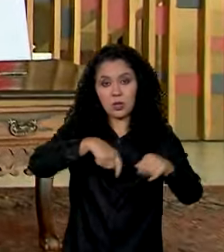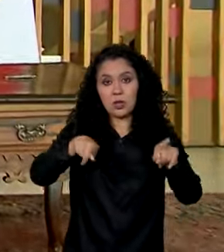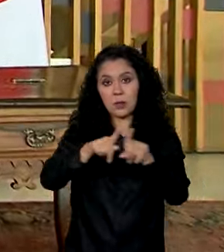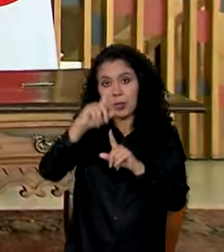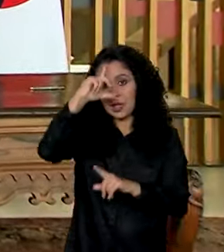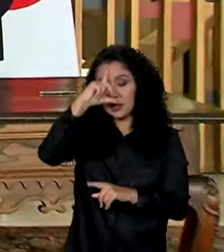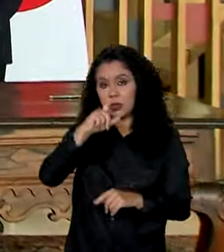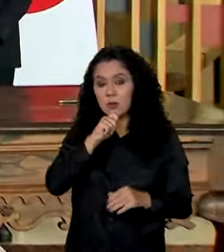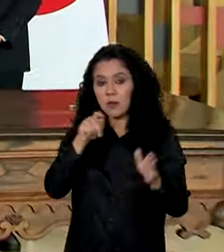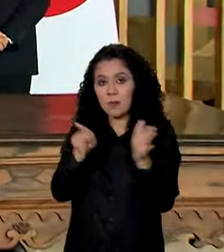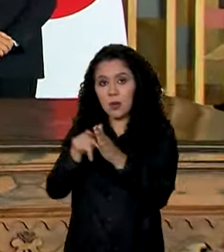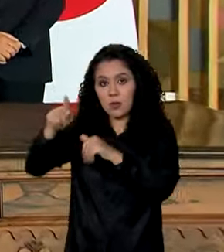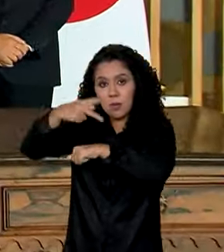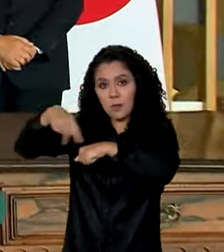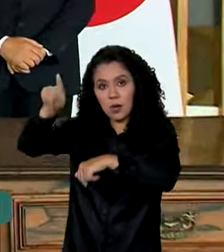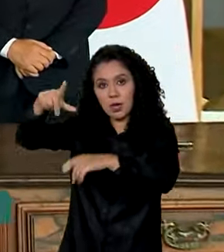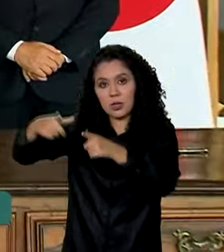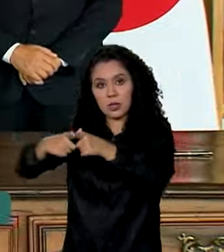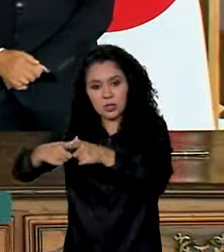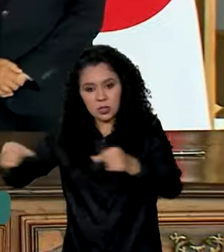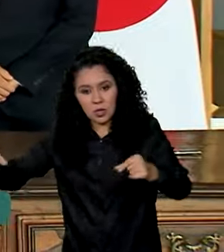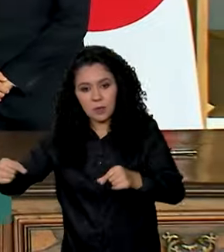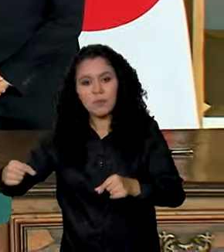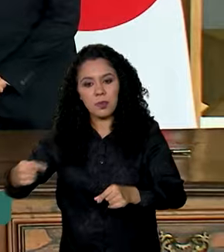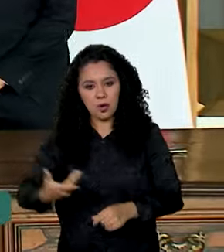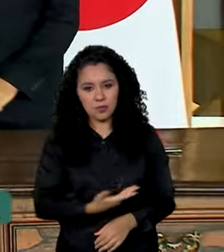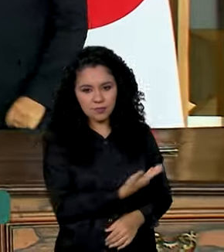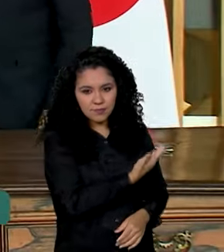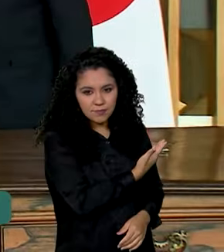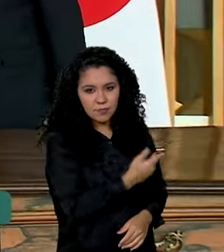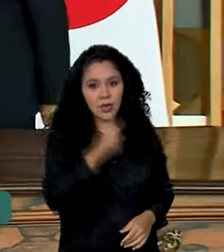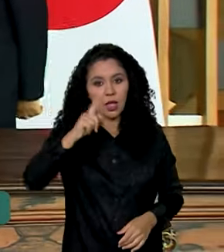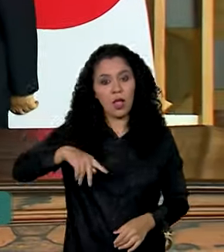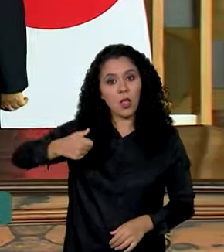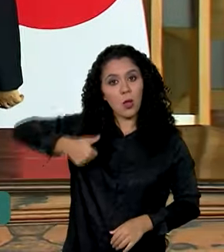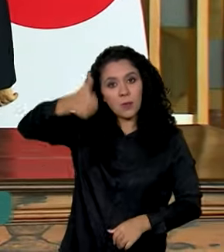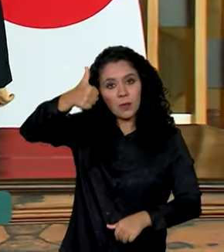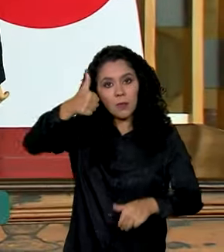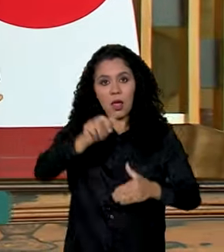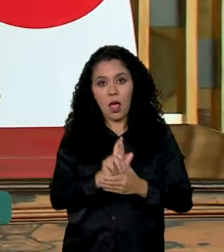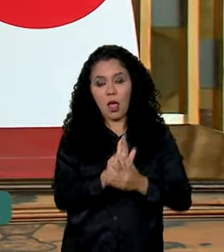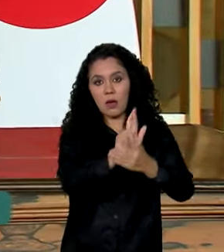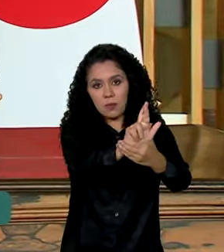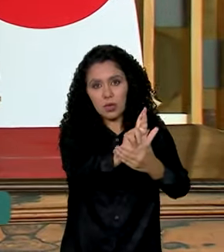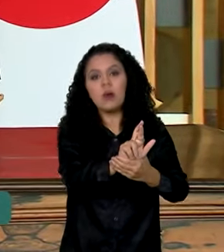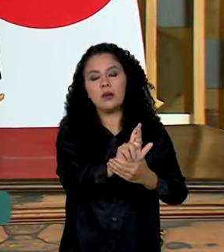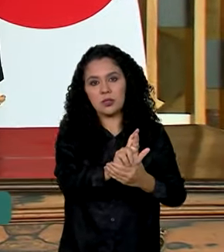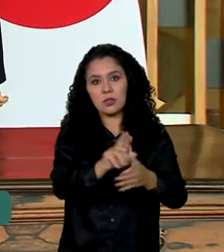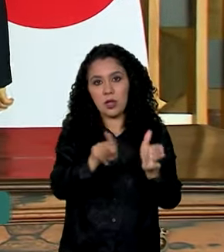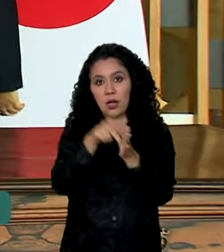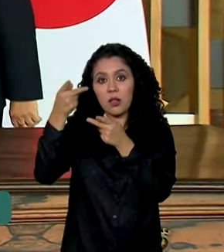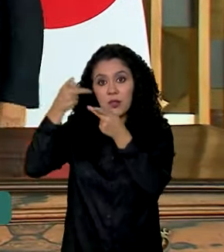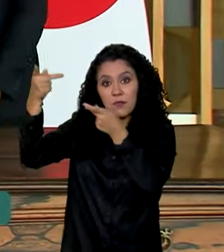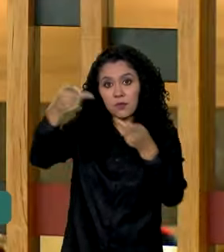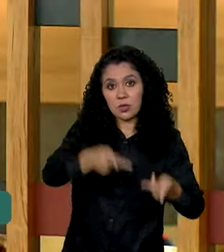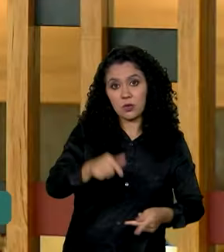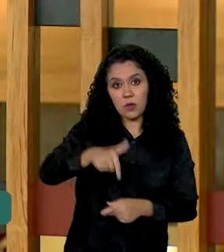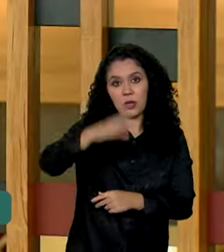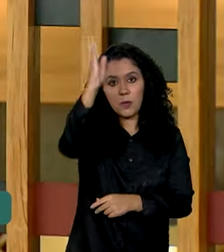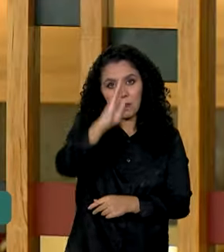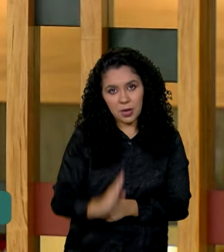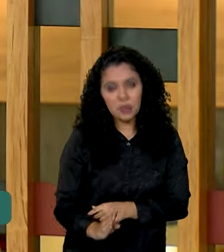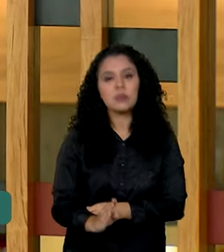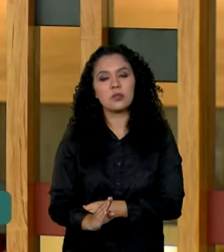Japão, Yoshimaza Hayashi, foi o primeiro chanceler estrangeiro a visitar o Brasil no atual governo.